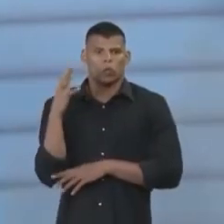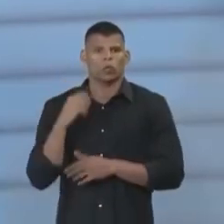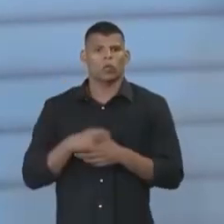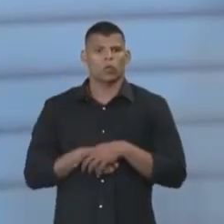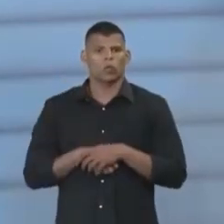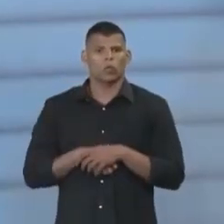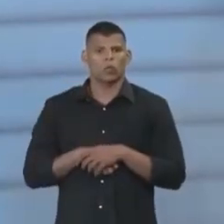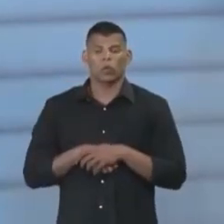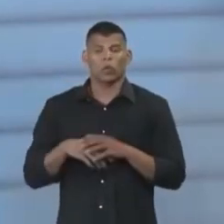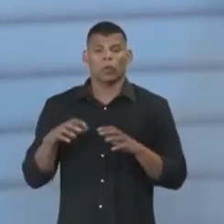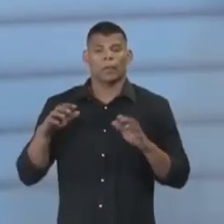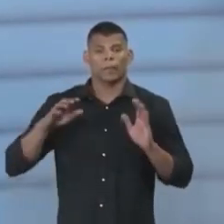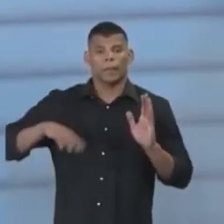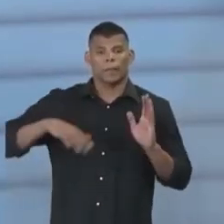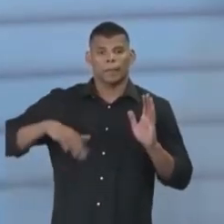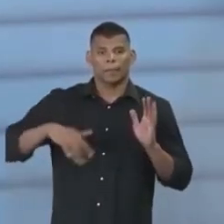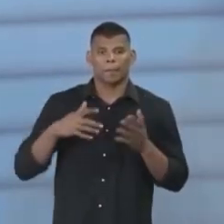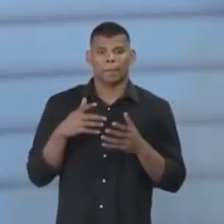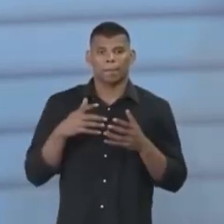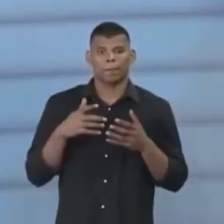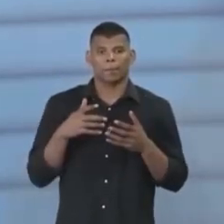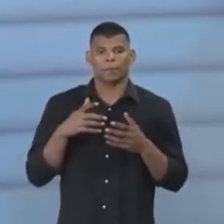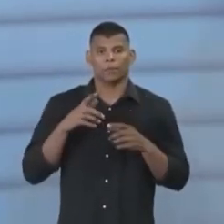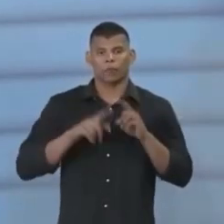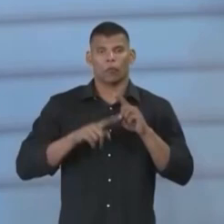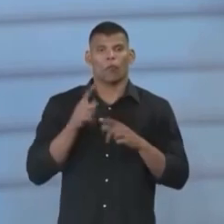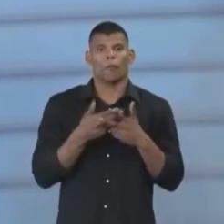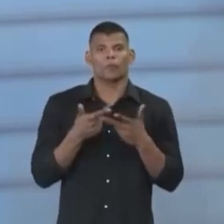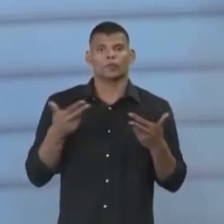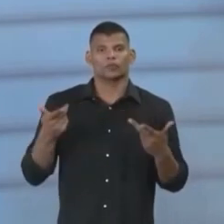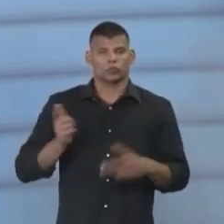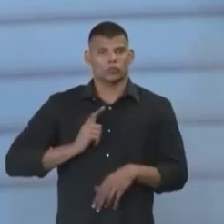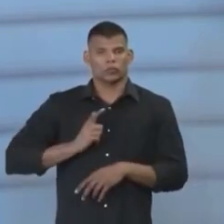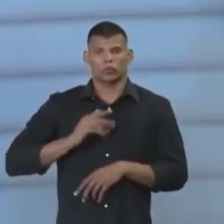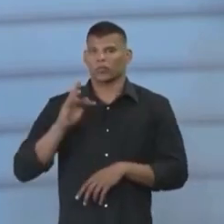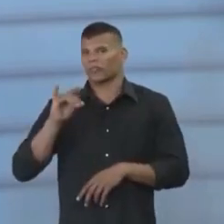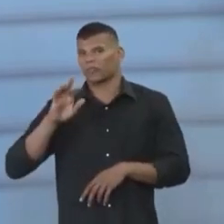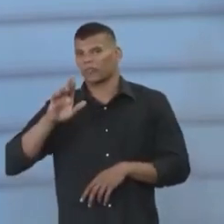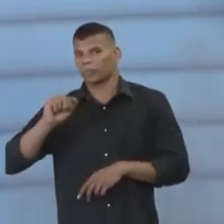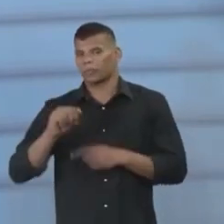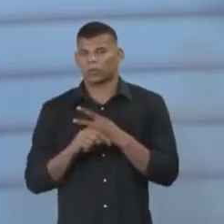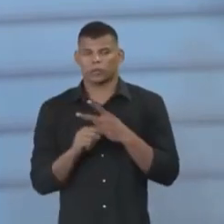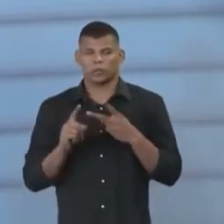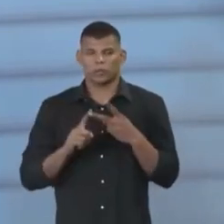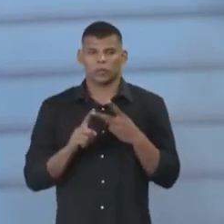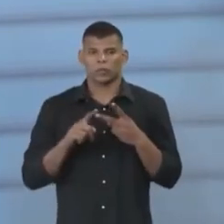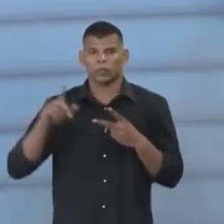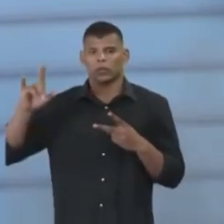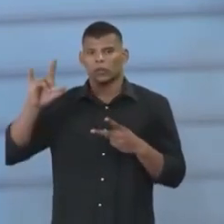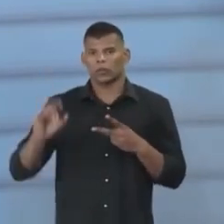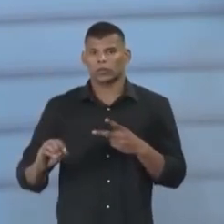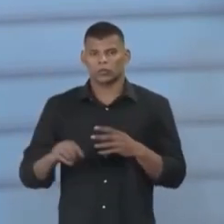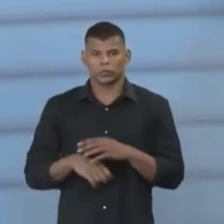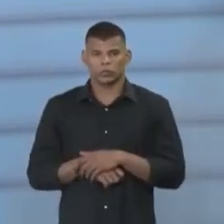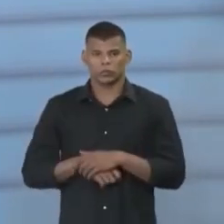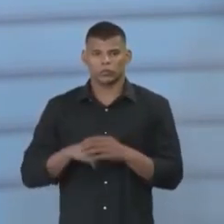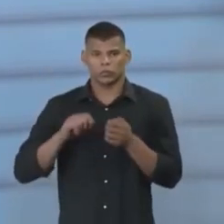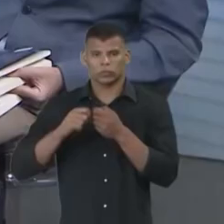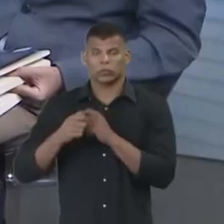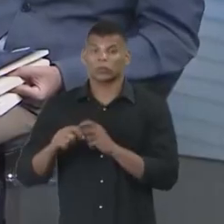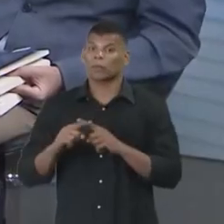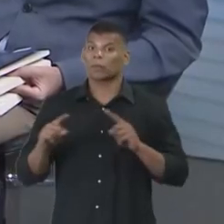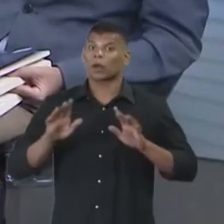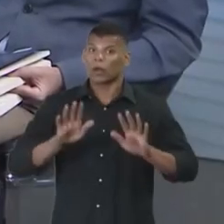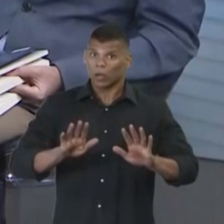ele gera vários produtos. Ele gera vários produtos. Então, ele é rico em fibra, então nada é mais lixo. Como, então, colocar isso na